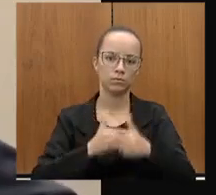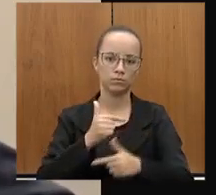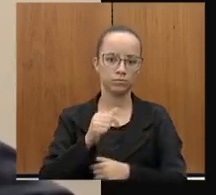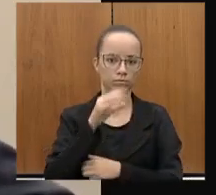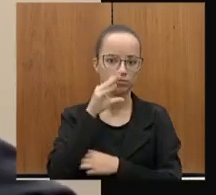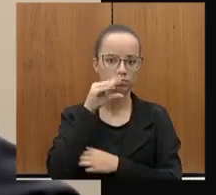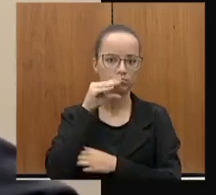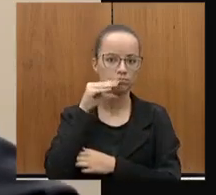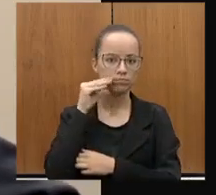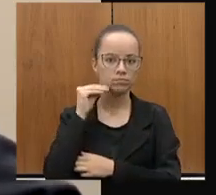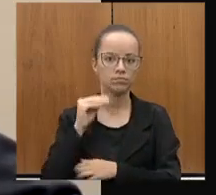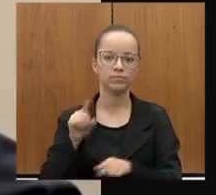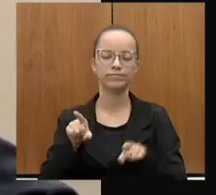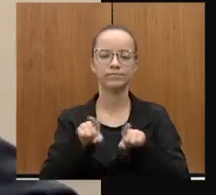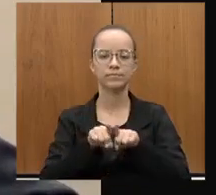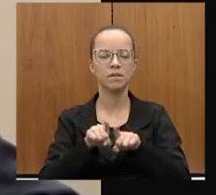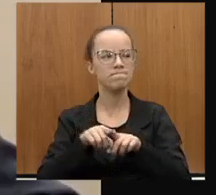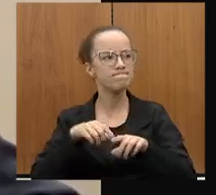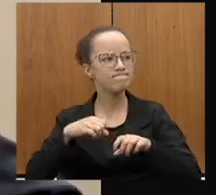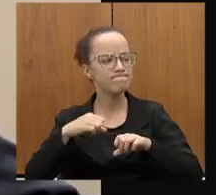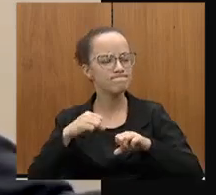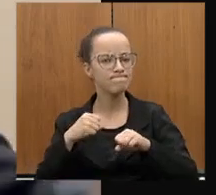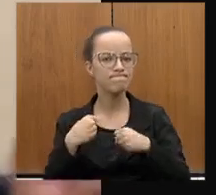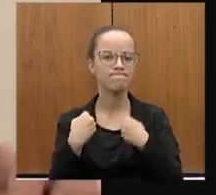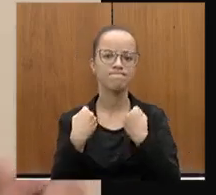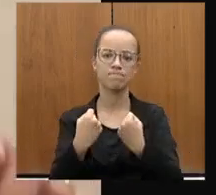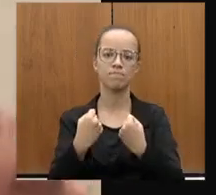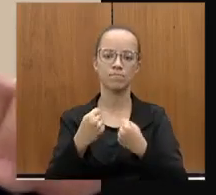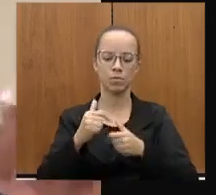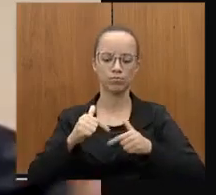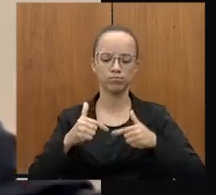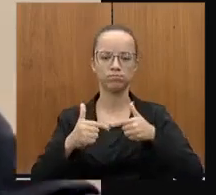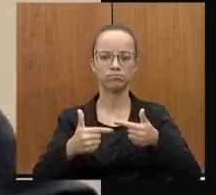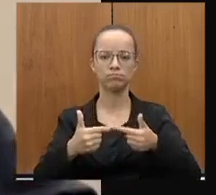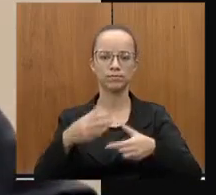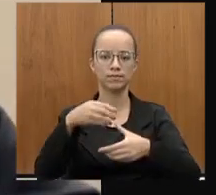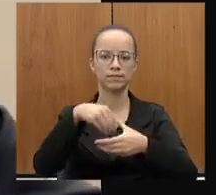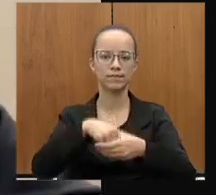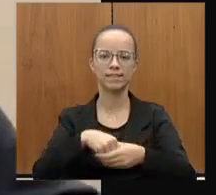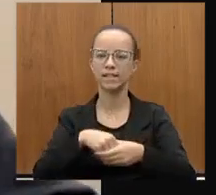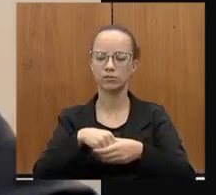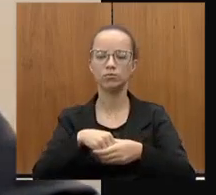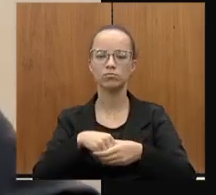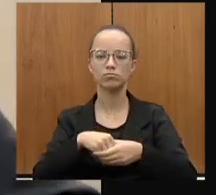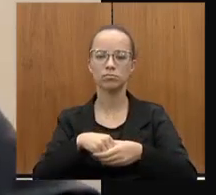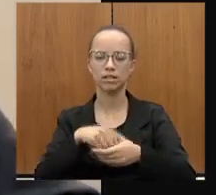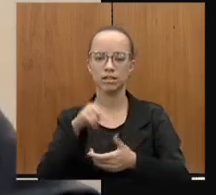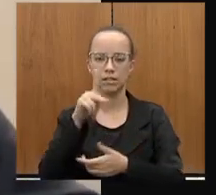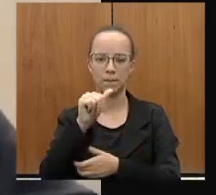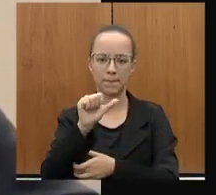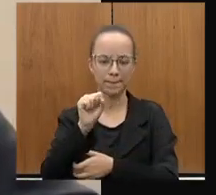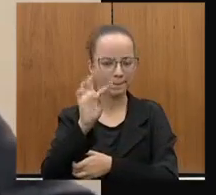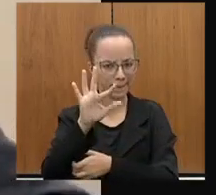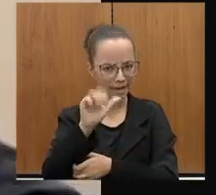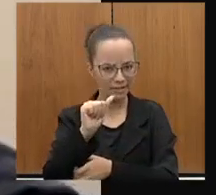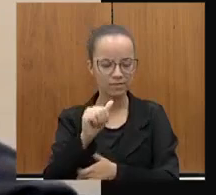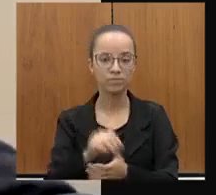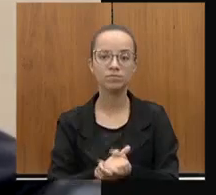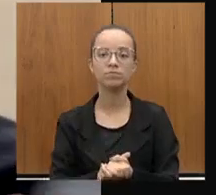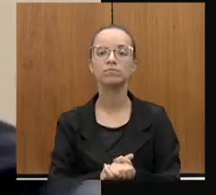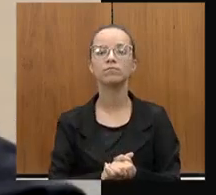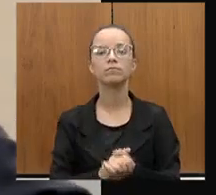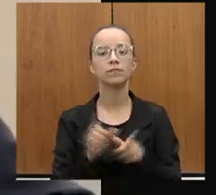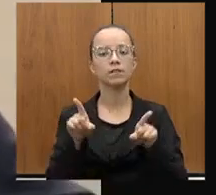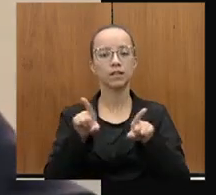que bravamente têm atuado dentro da pasta, em nome do